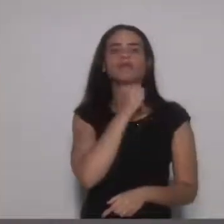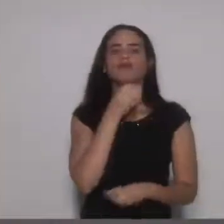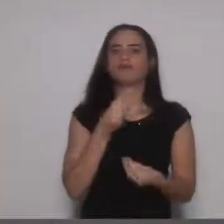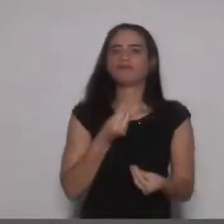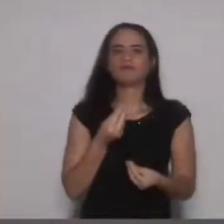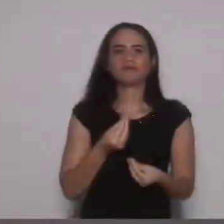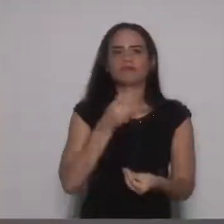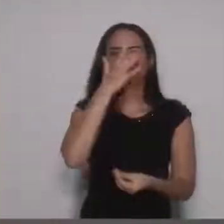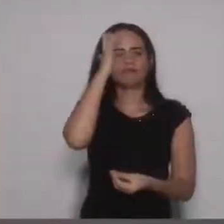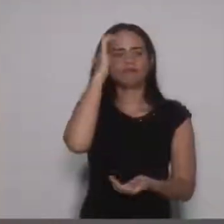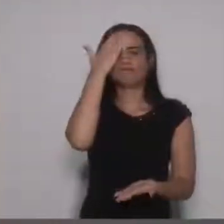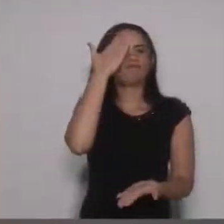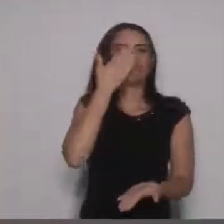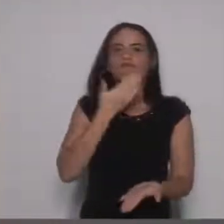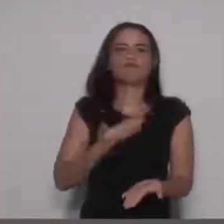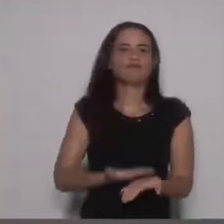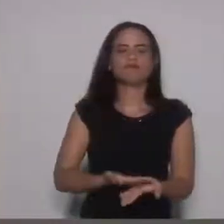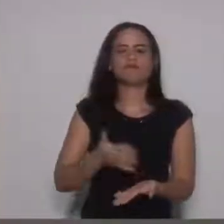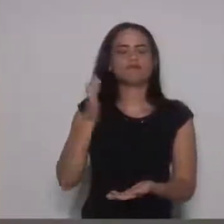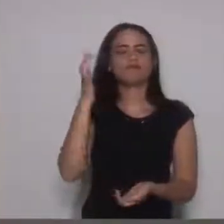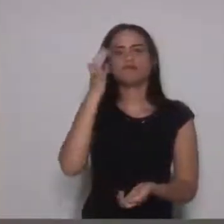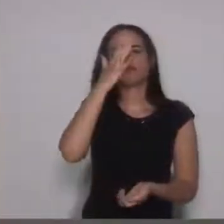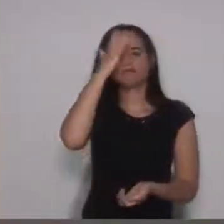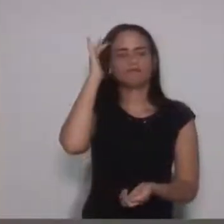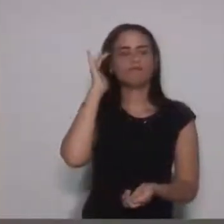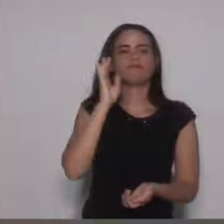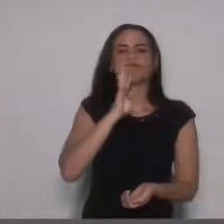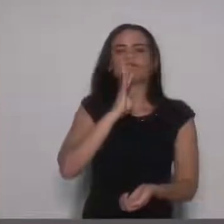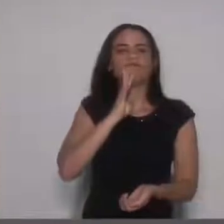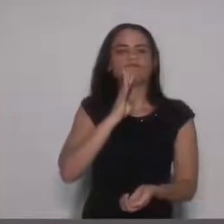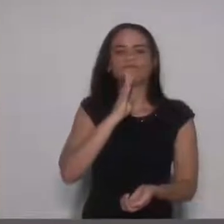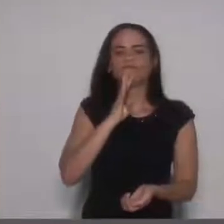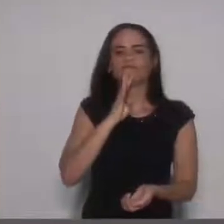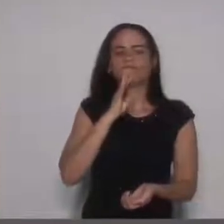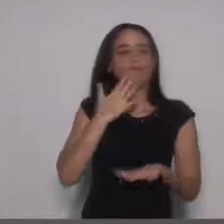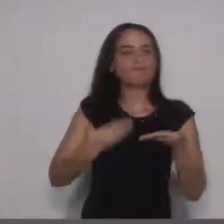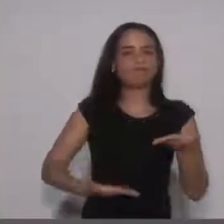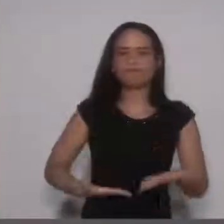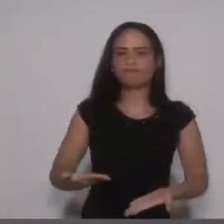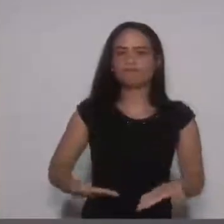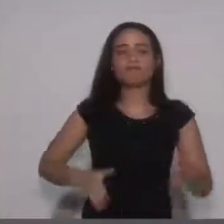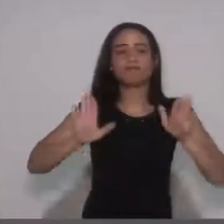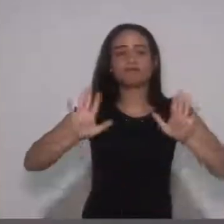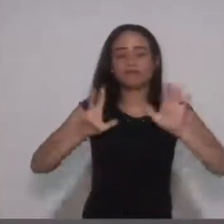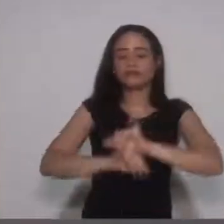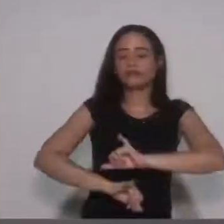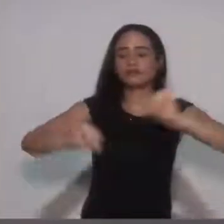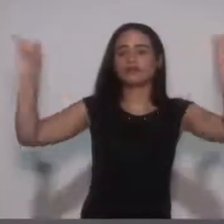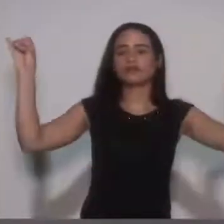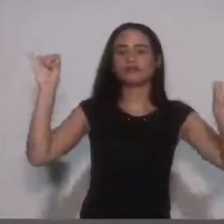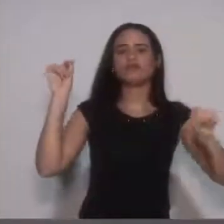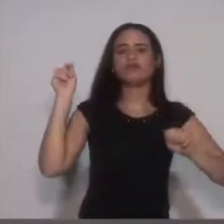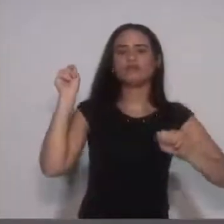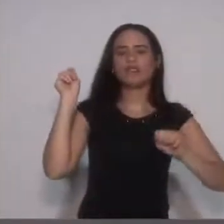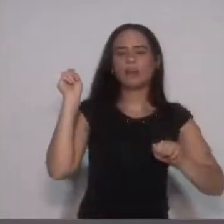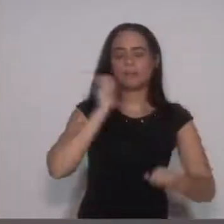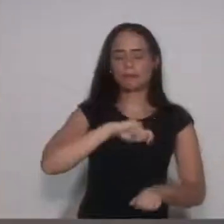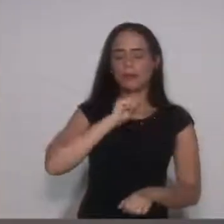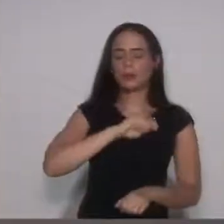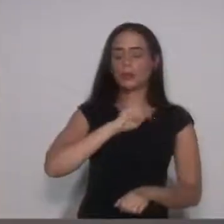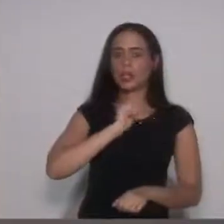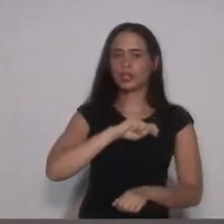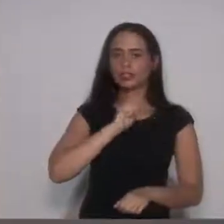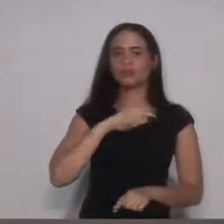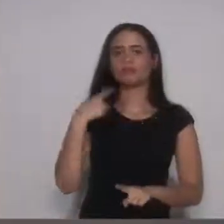incrédulas, pessoas mal pensadas, que estão propagando a maldade, porque onde se põe que a